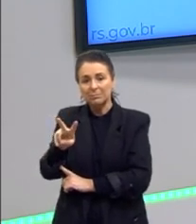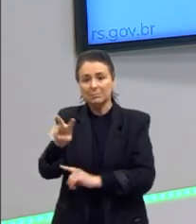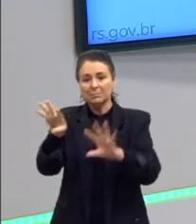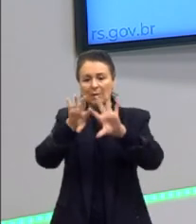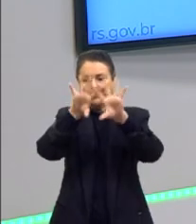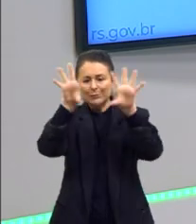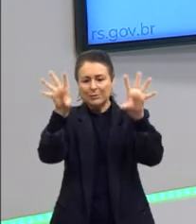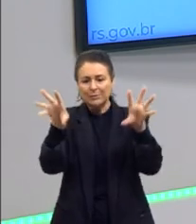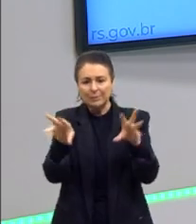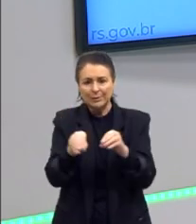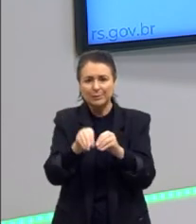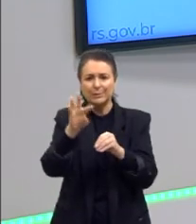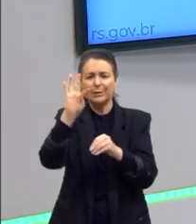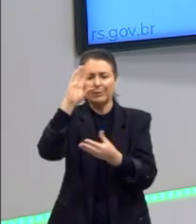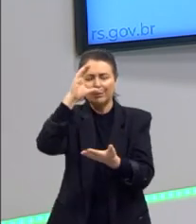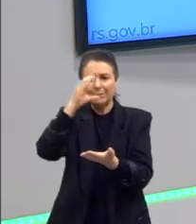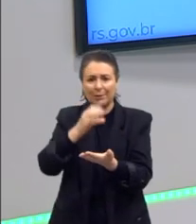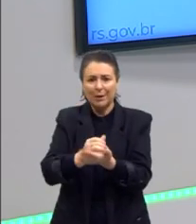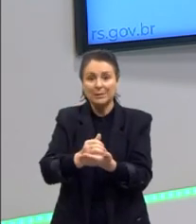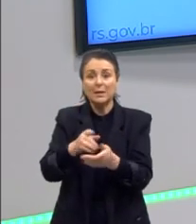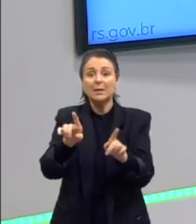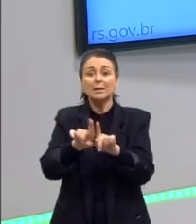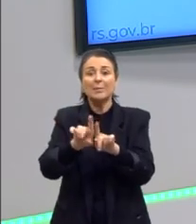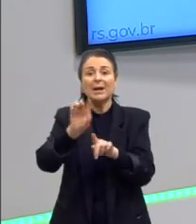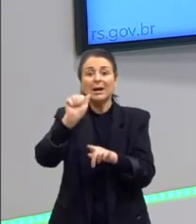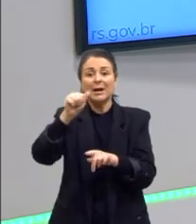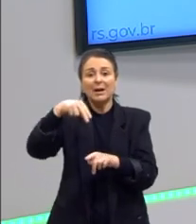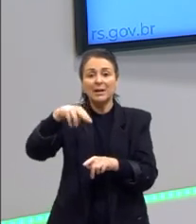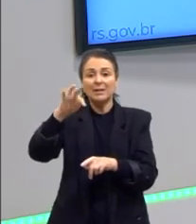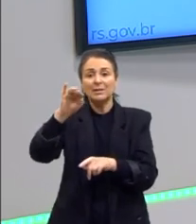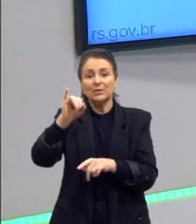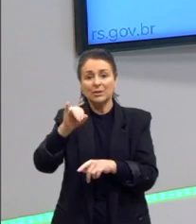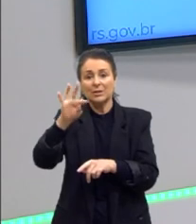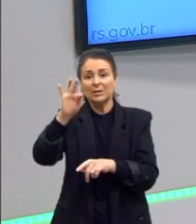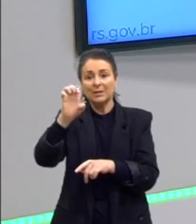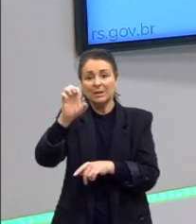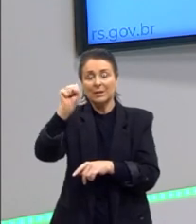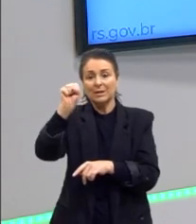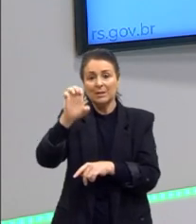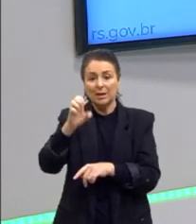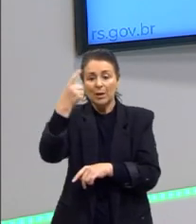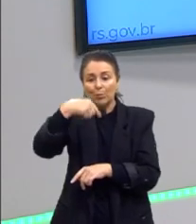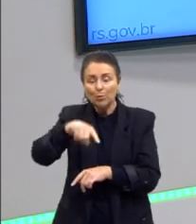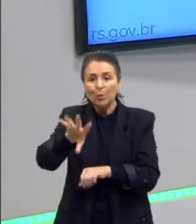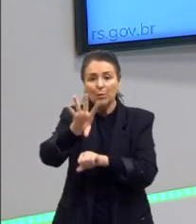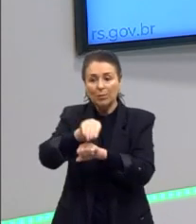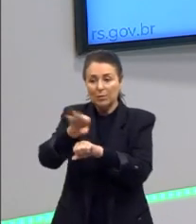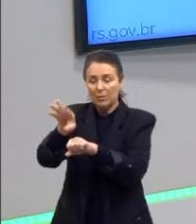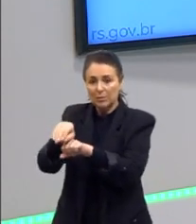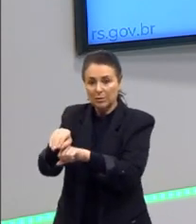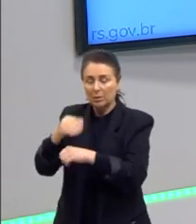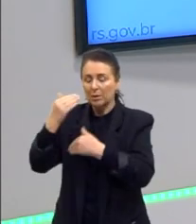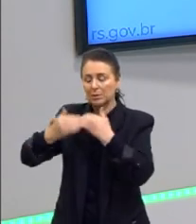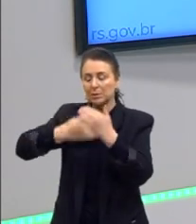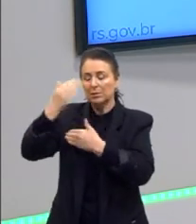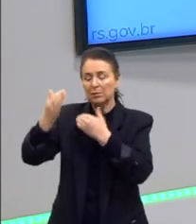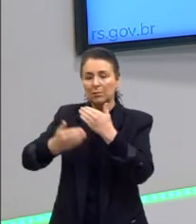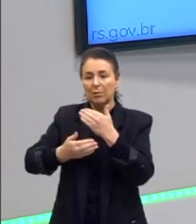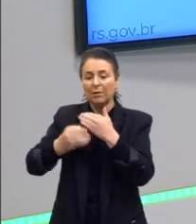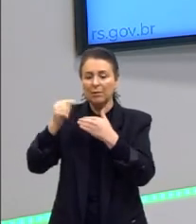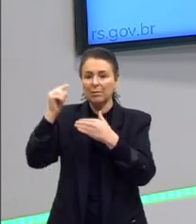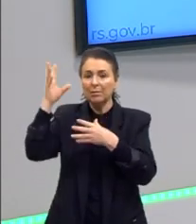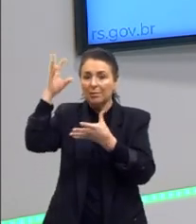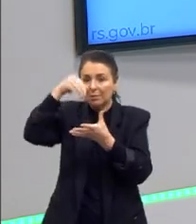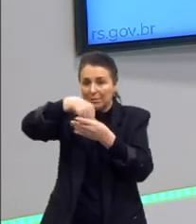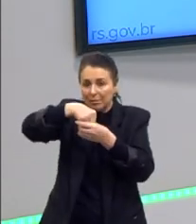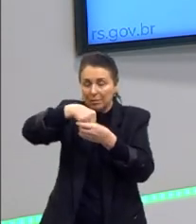tese e a antítese, que é uma nova tese, e aí continua esse movimento. Então, o conhecimento, as coisas, se desenvolvem aqui. Portanto,